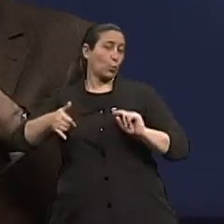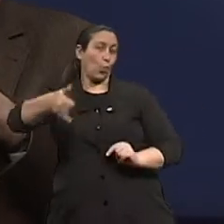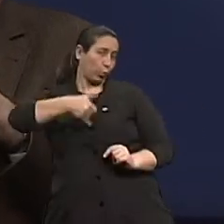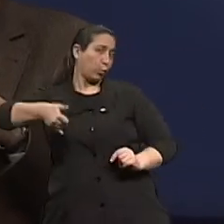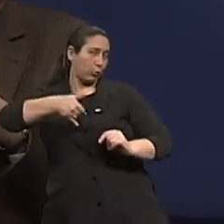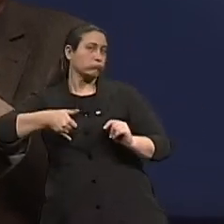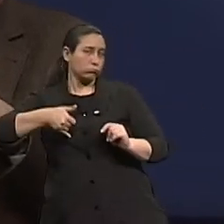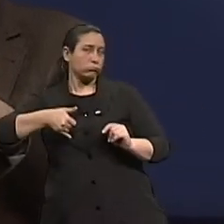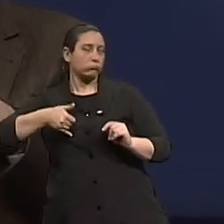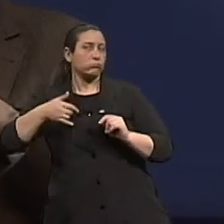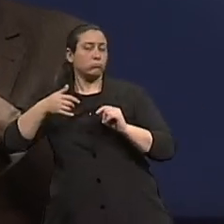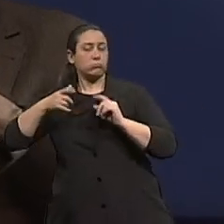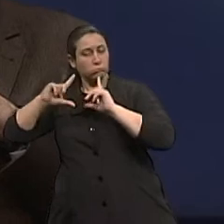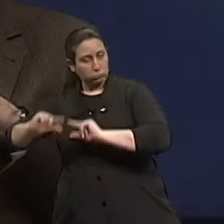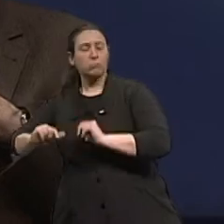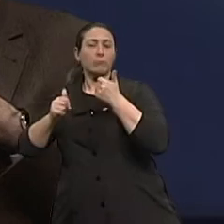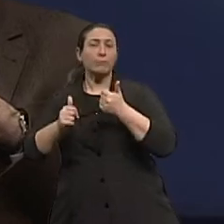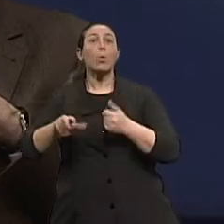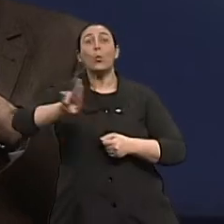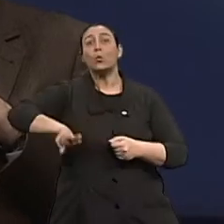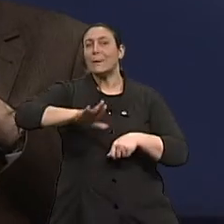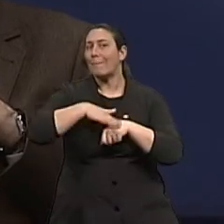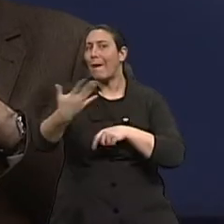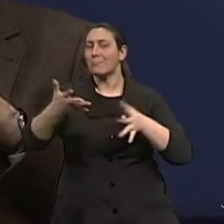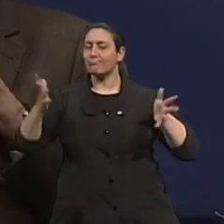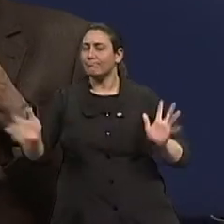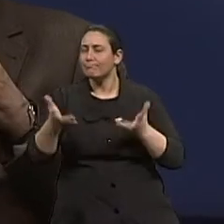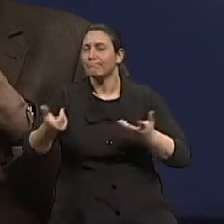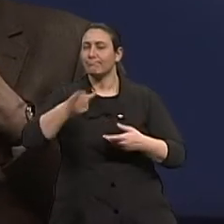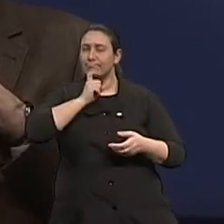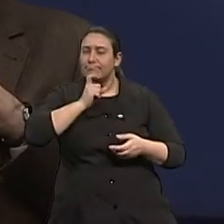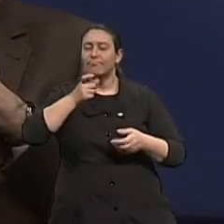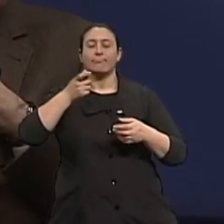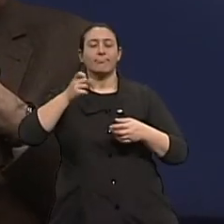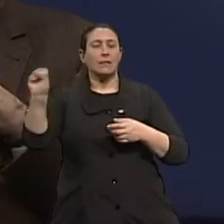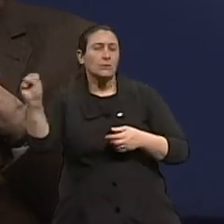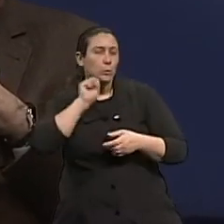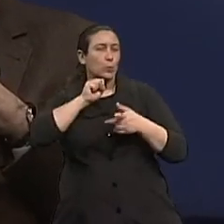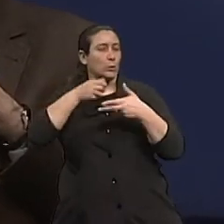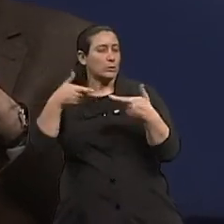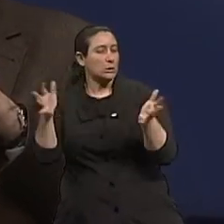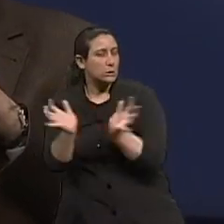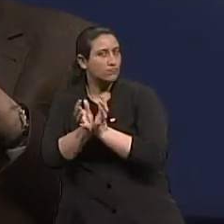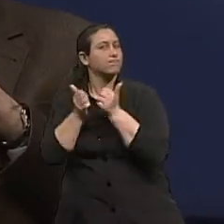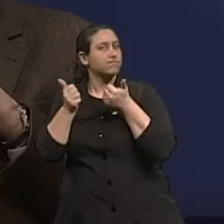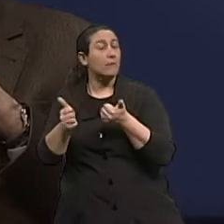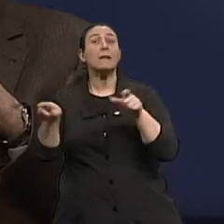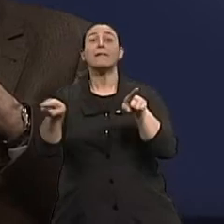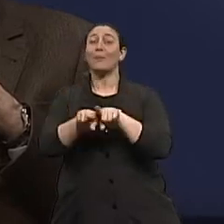aumentar o uso de vegetais na nossa dieta. Atividade física, porque